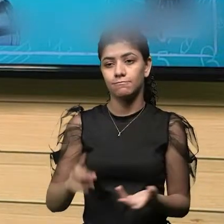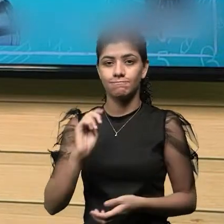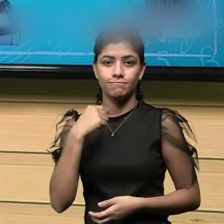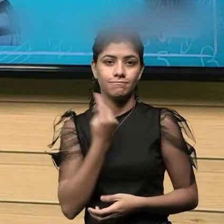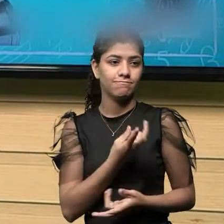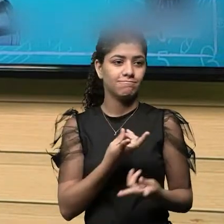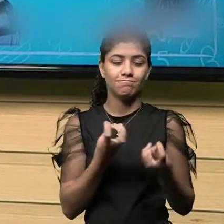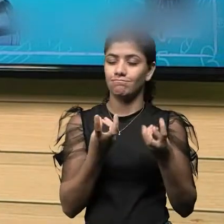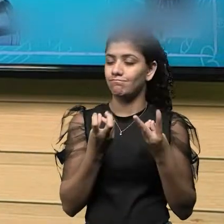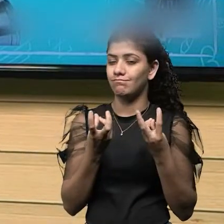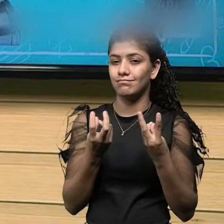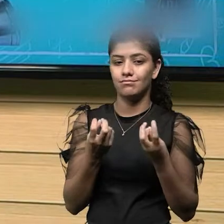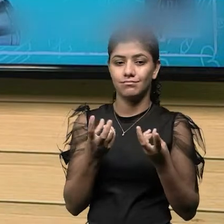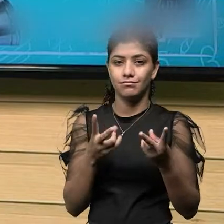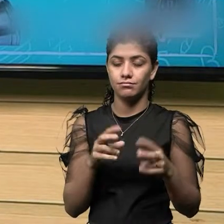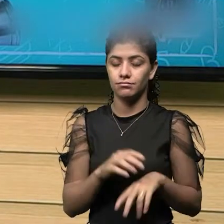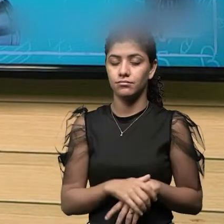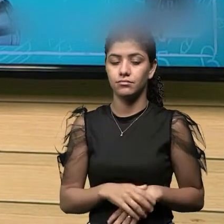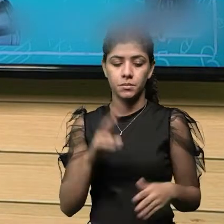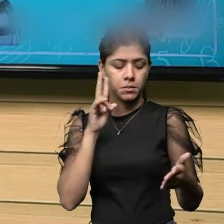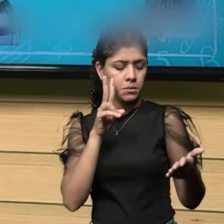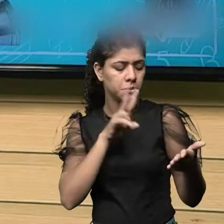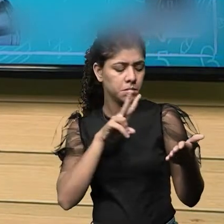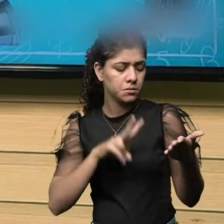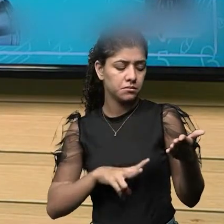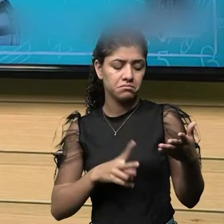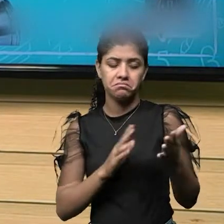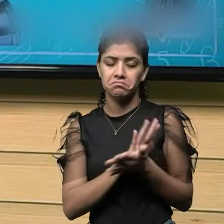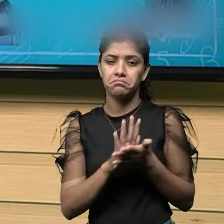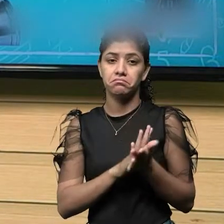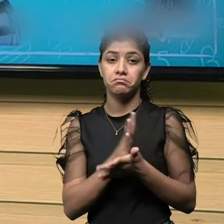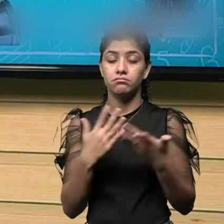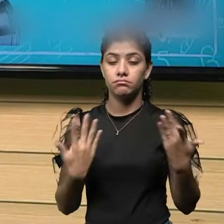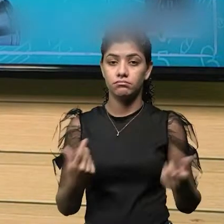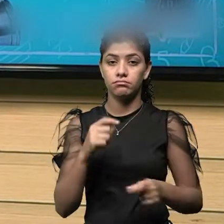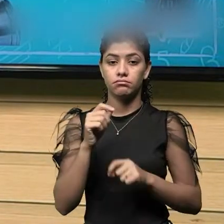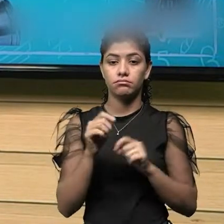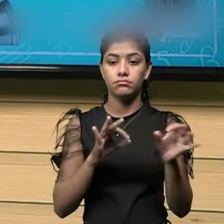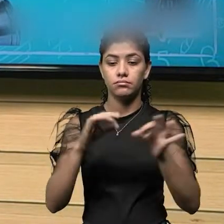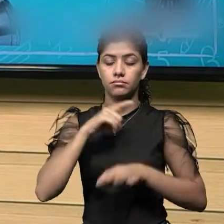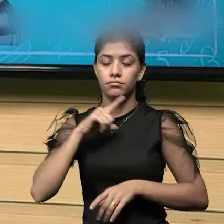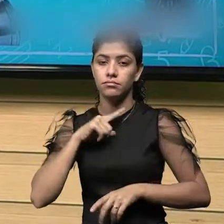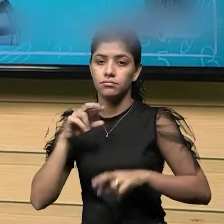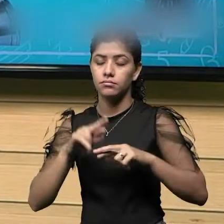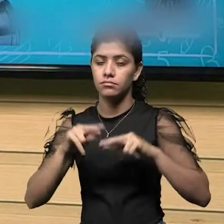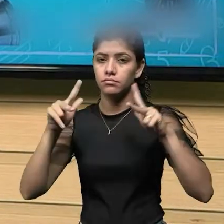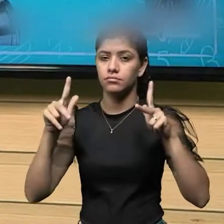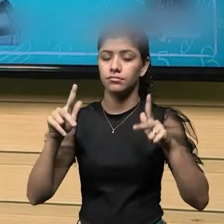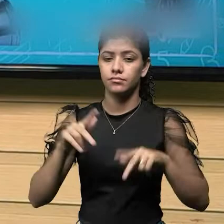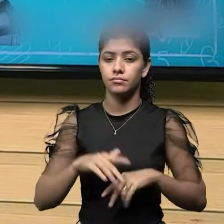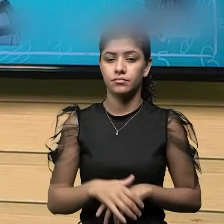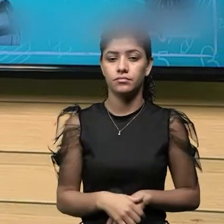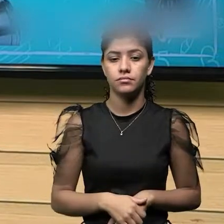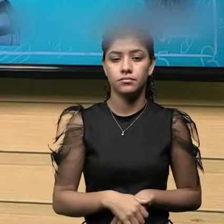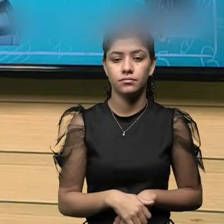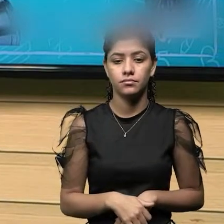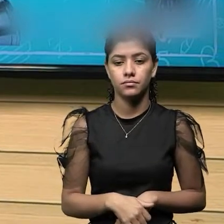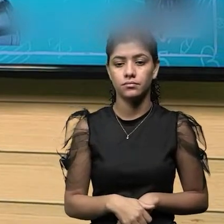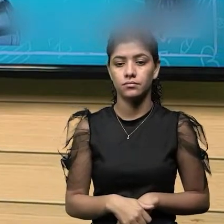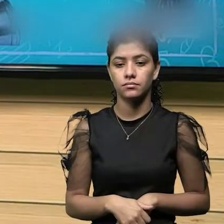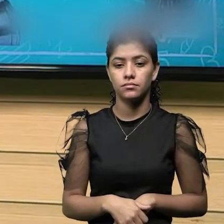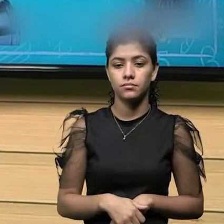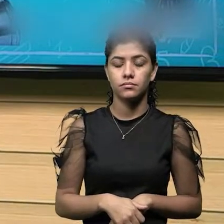percebe só observando. Então, para verificar se há diferença na superfície de alguma